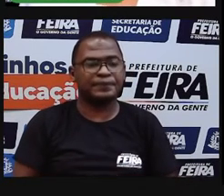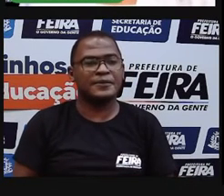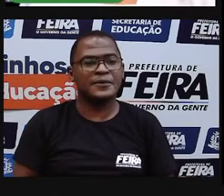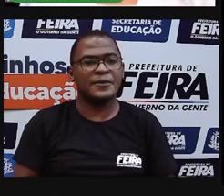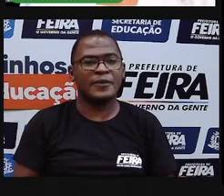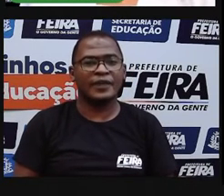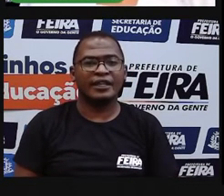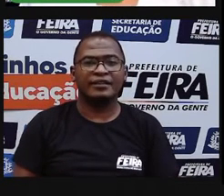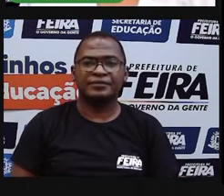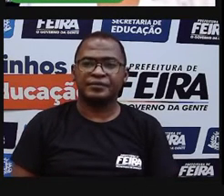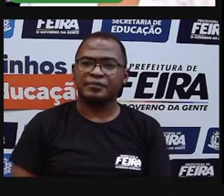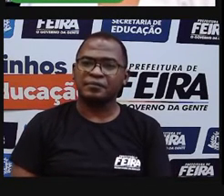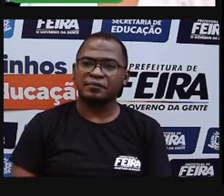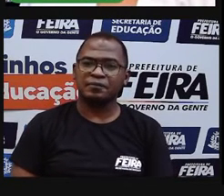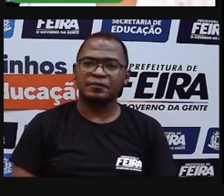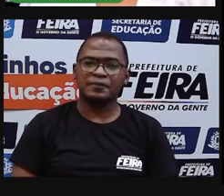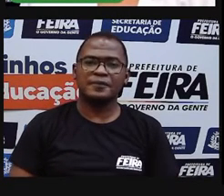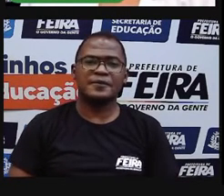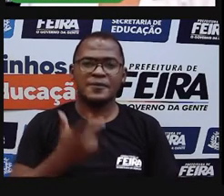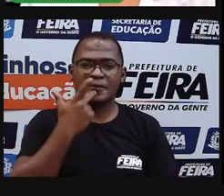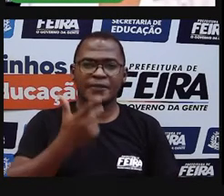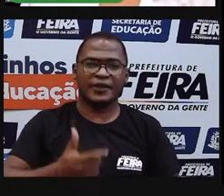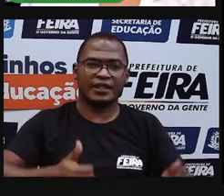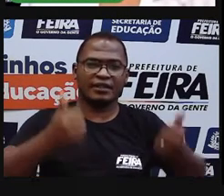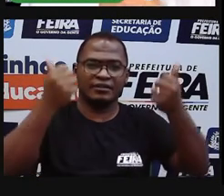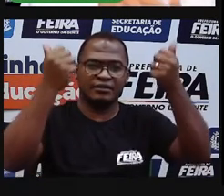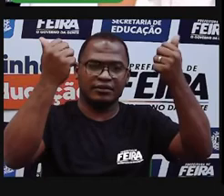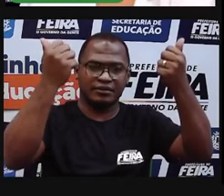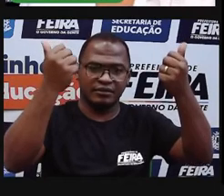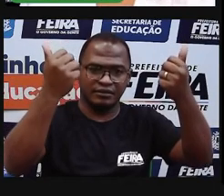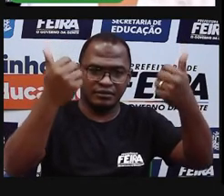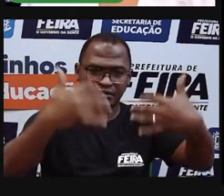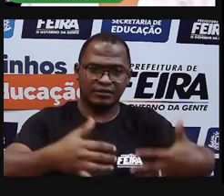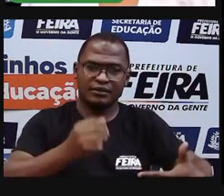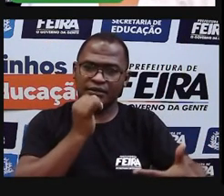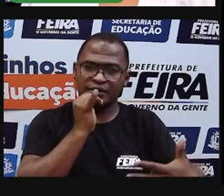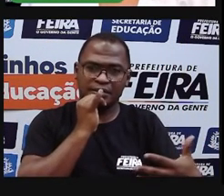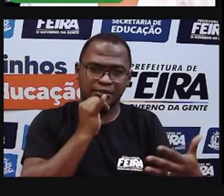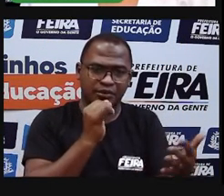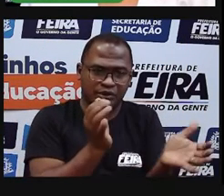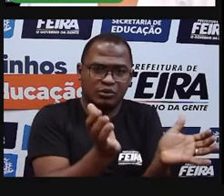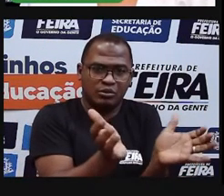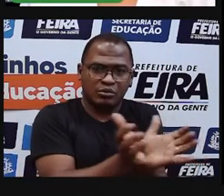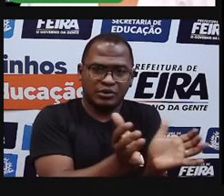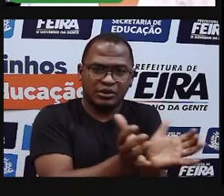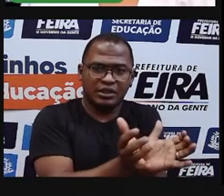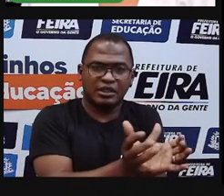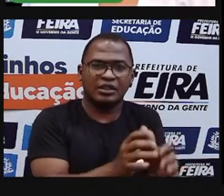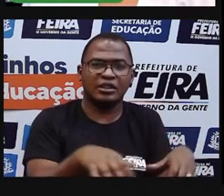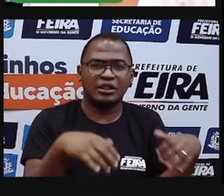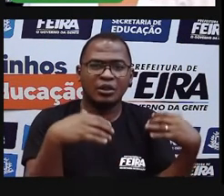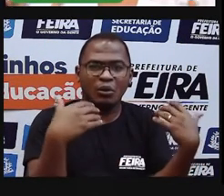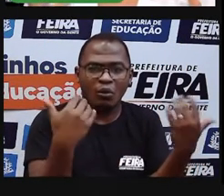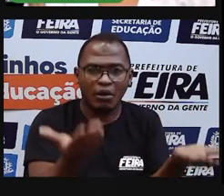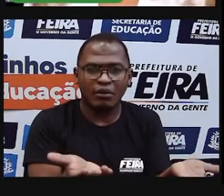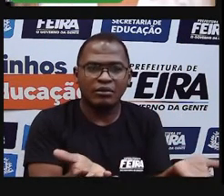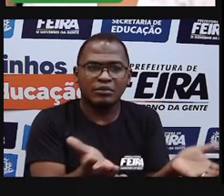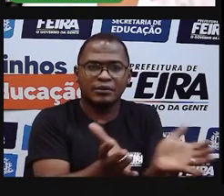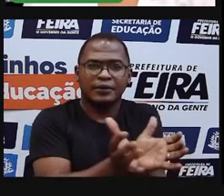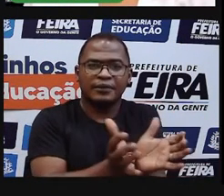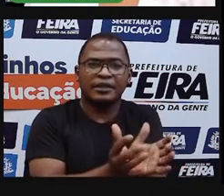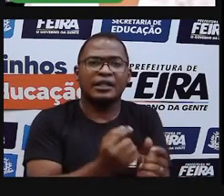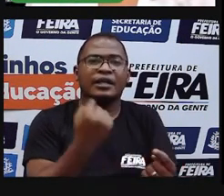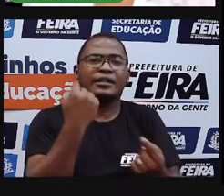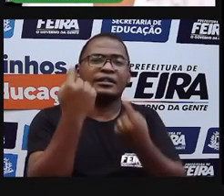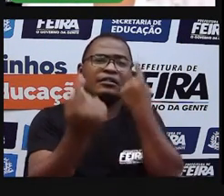Então, falar de comunidade, a gente vai trazer alguns exemplos para vocês, né? Alguns exemplos de comunidades que talvez a gente